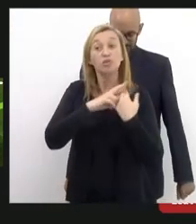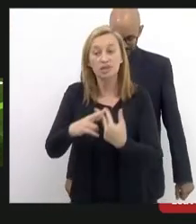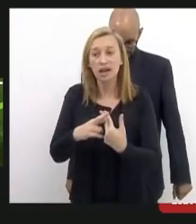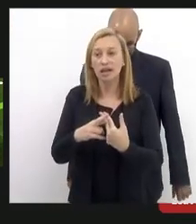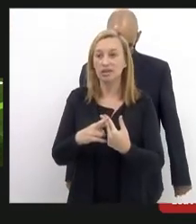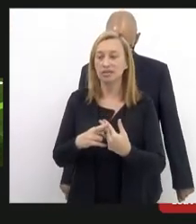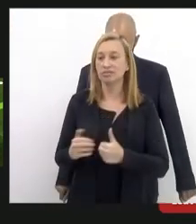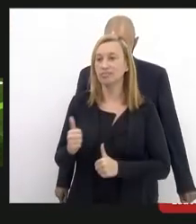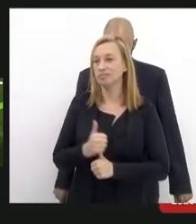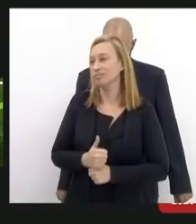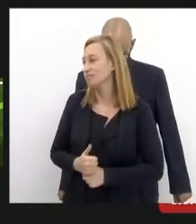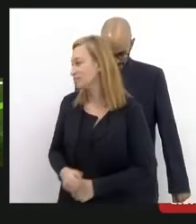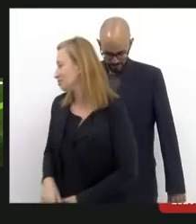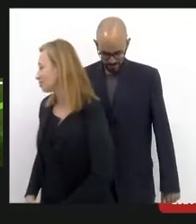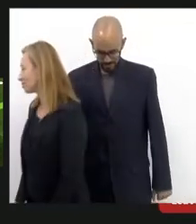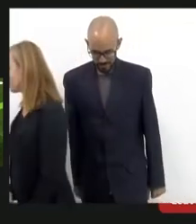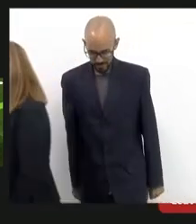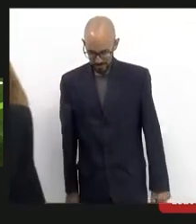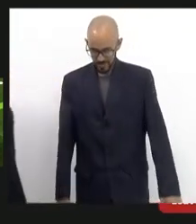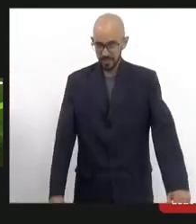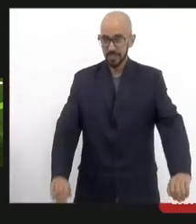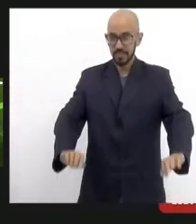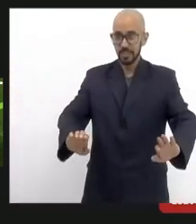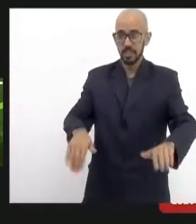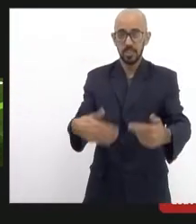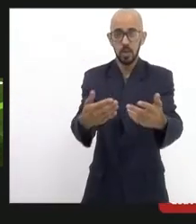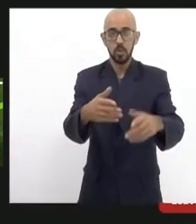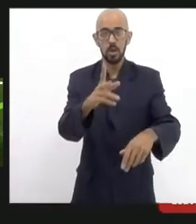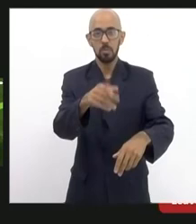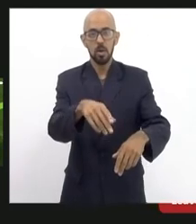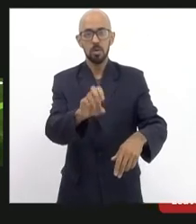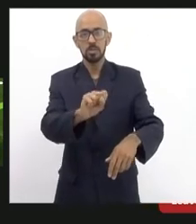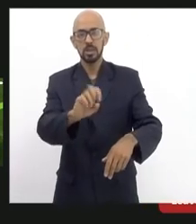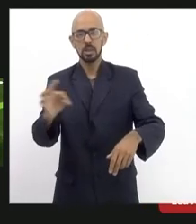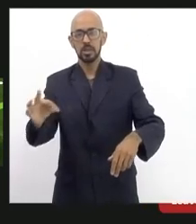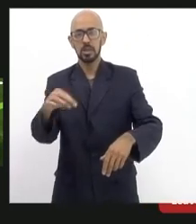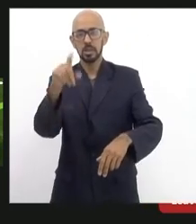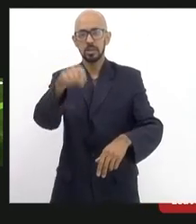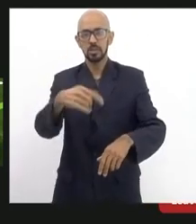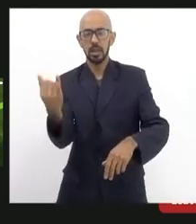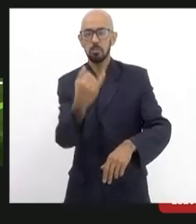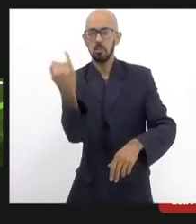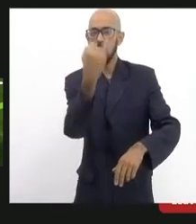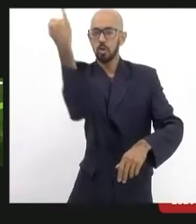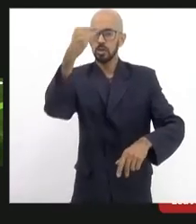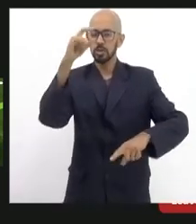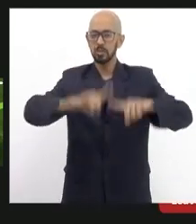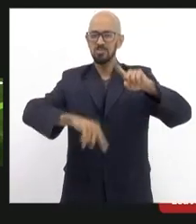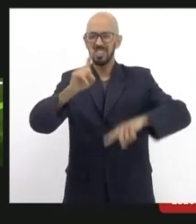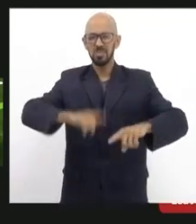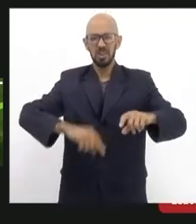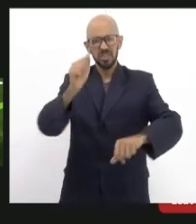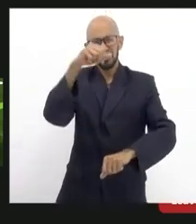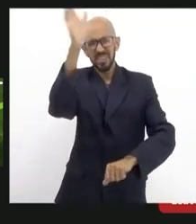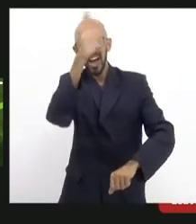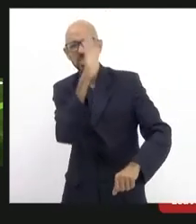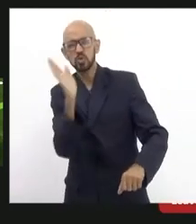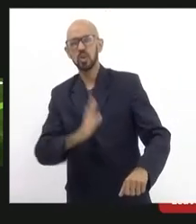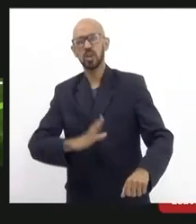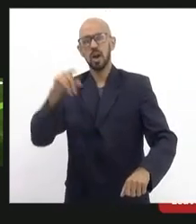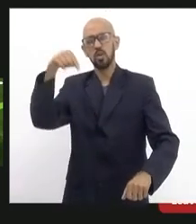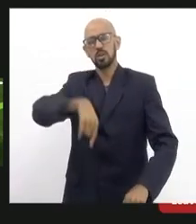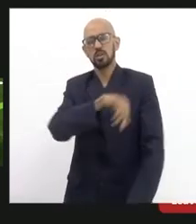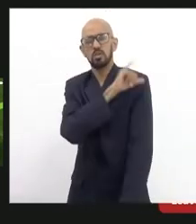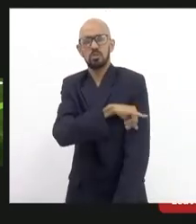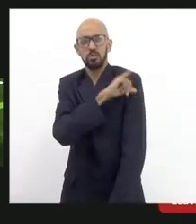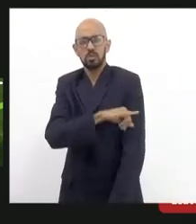não da gestão do bonde mas de Santa Tereza como paisagem como importância do patrimônio nacional da cidade a gente precisa